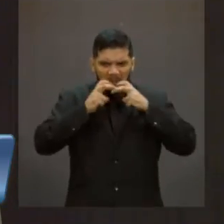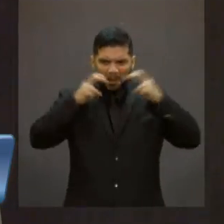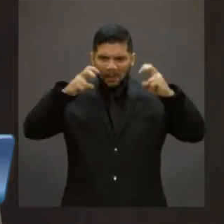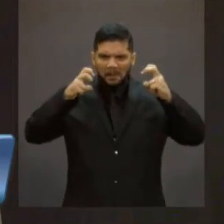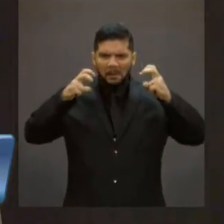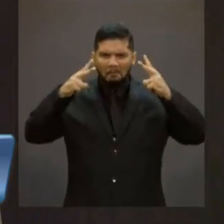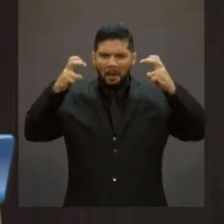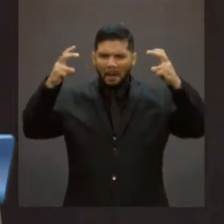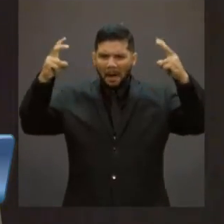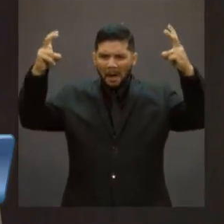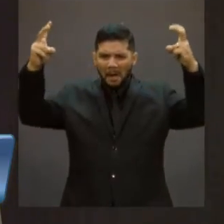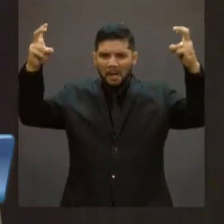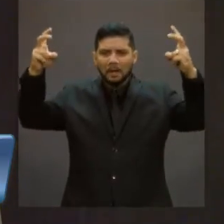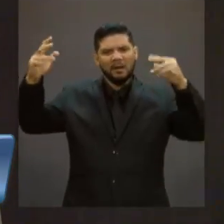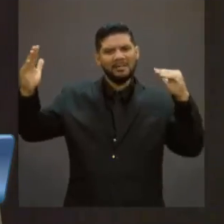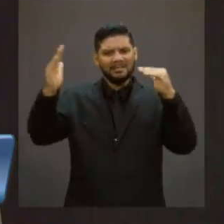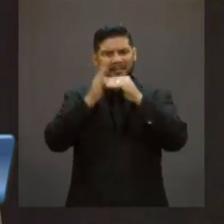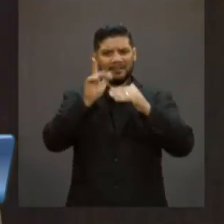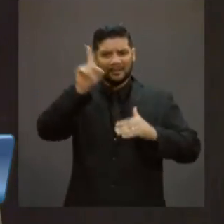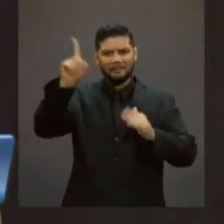derrote mais esse atentado.